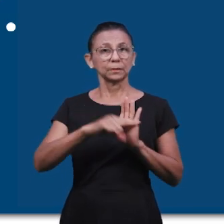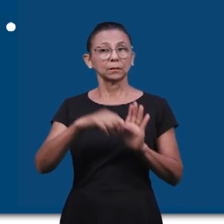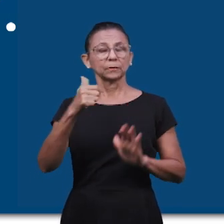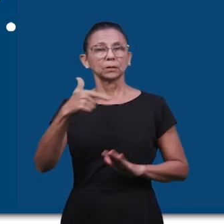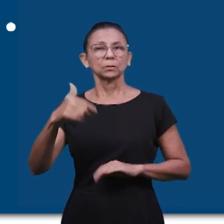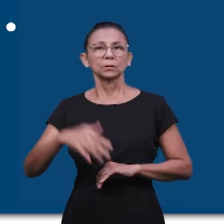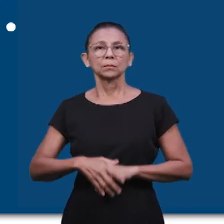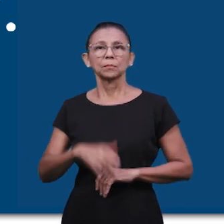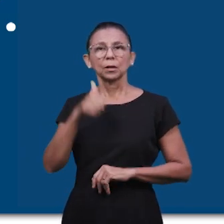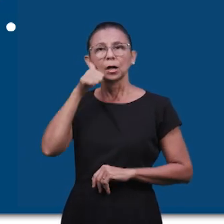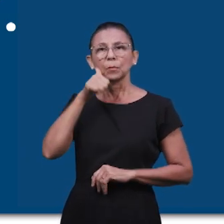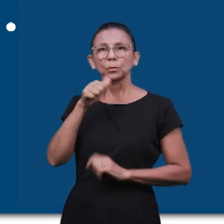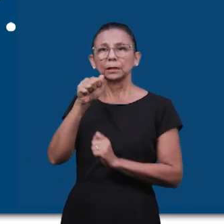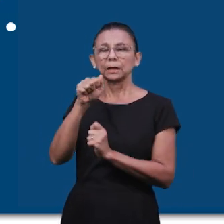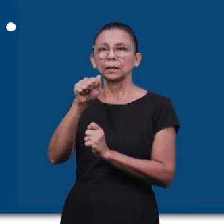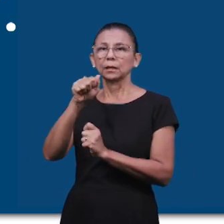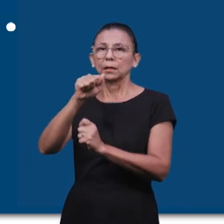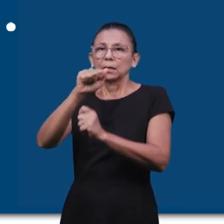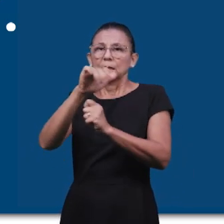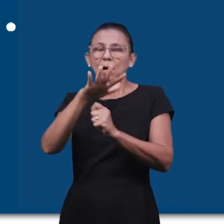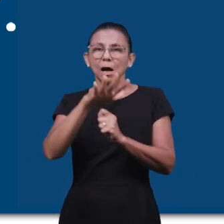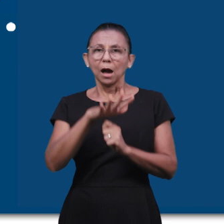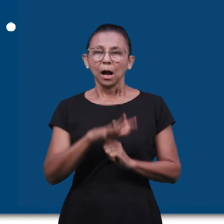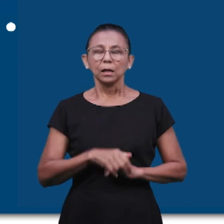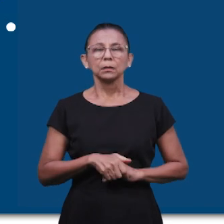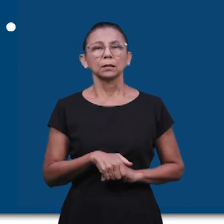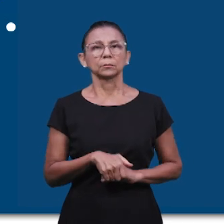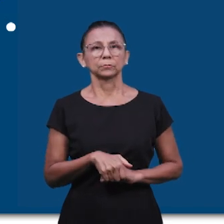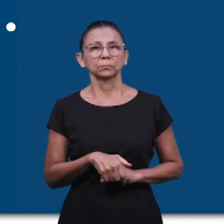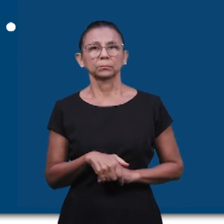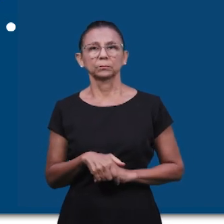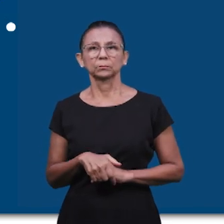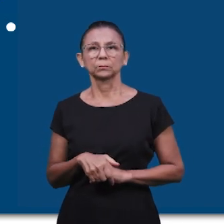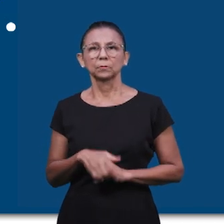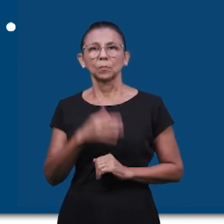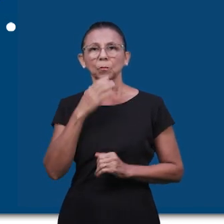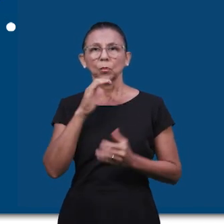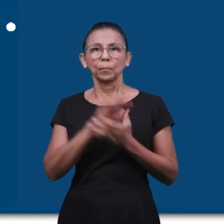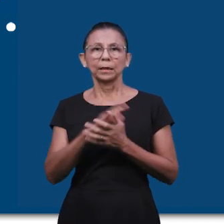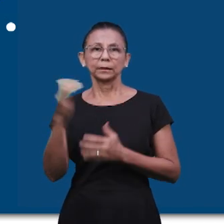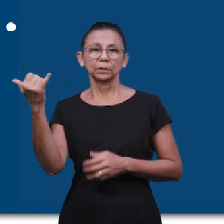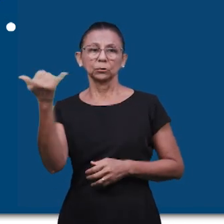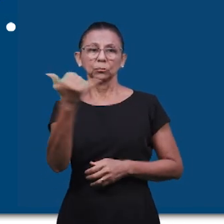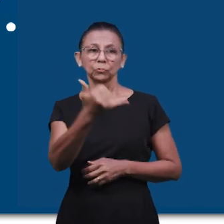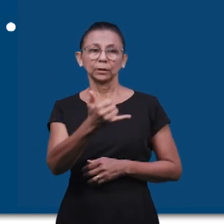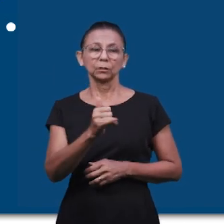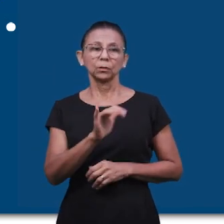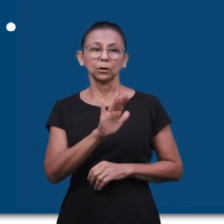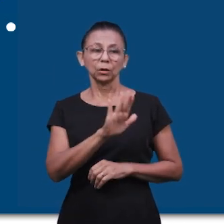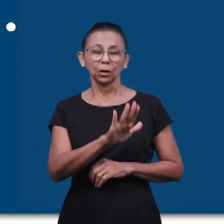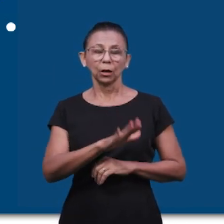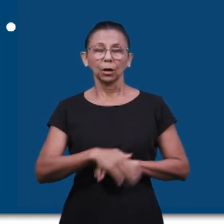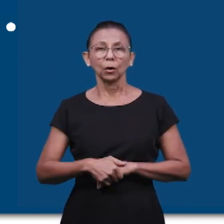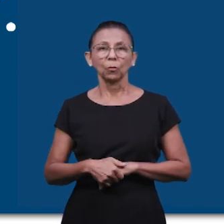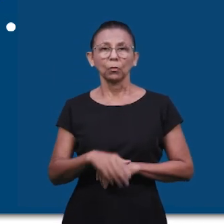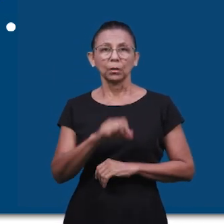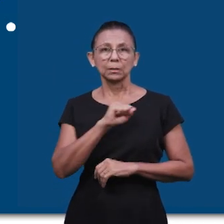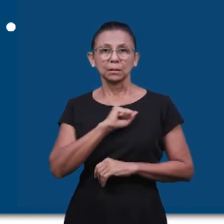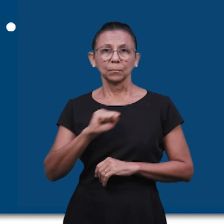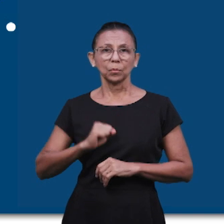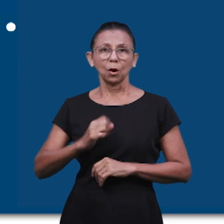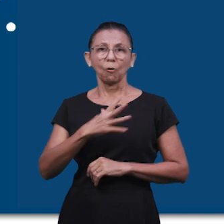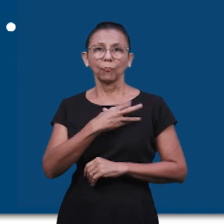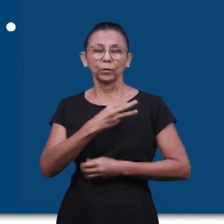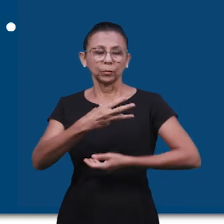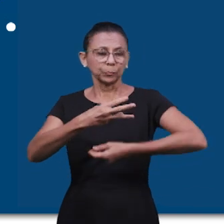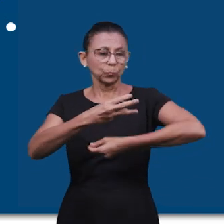Porém, Ana não subiu, mas disse ao seu marido Quando o menino for desmamado, então